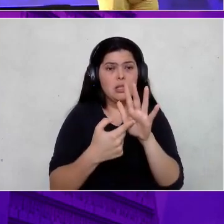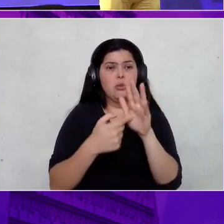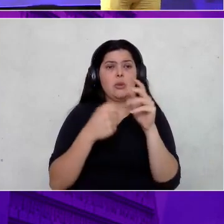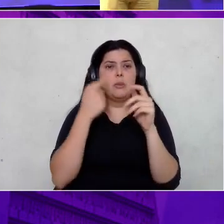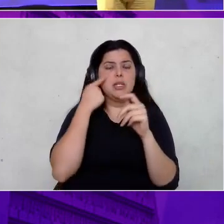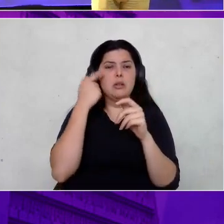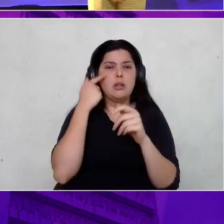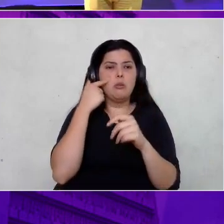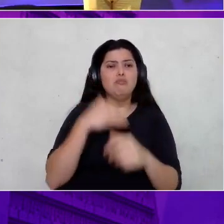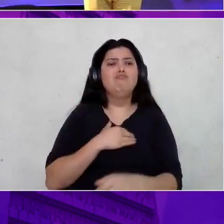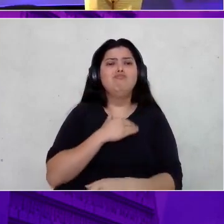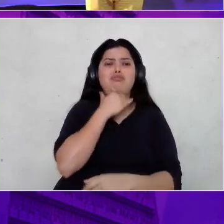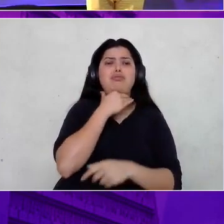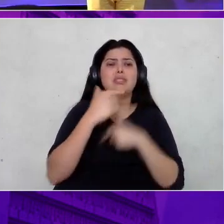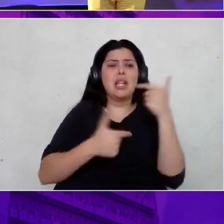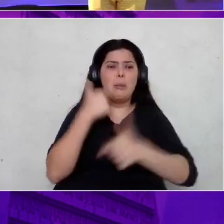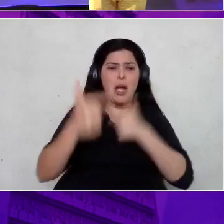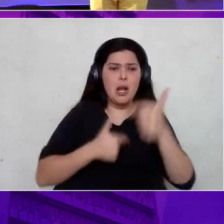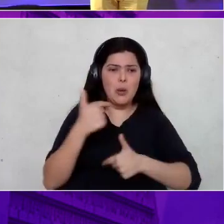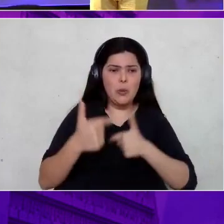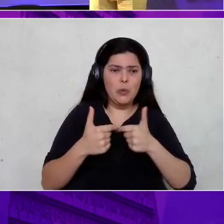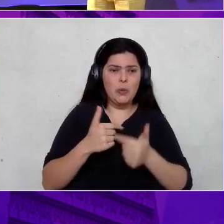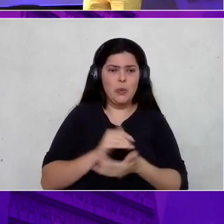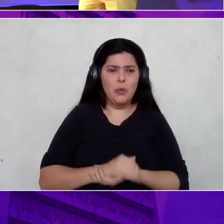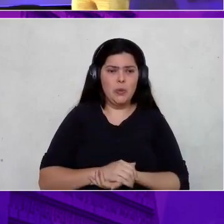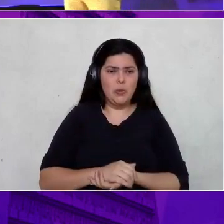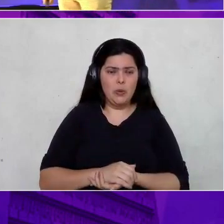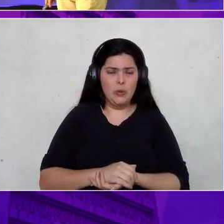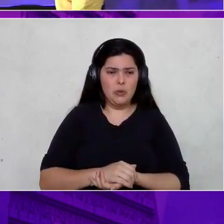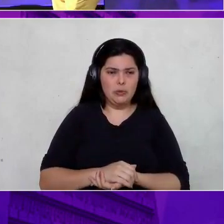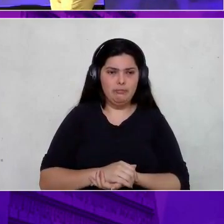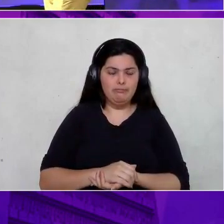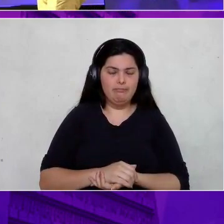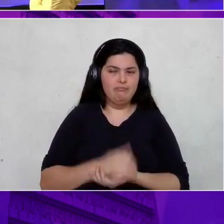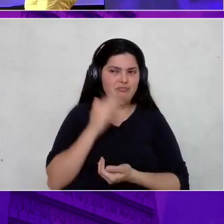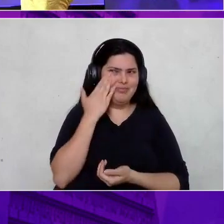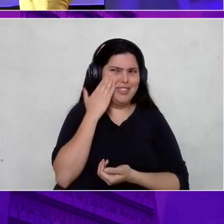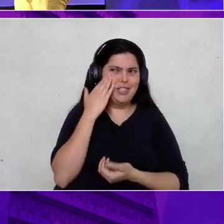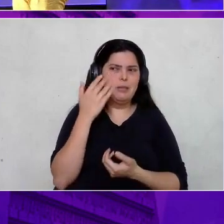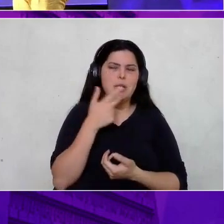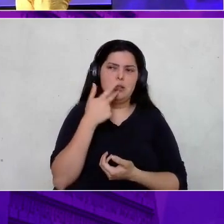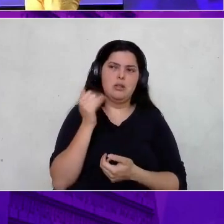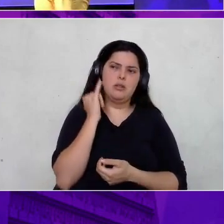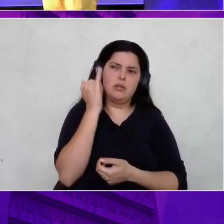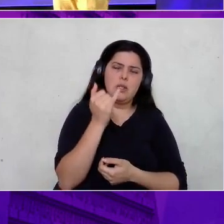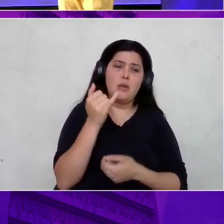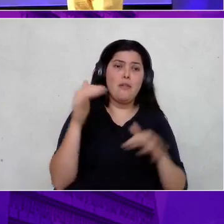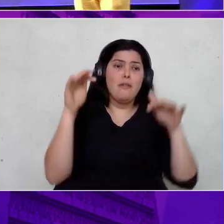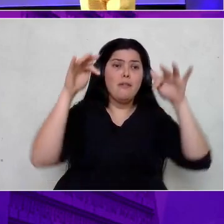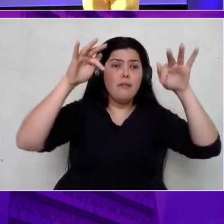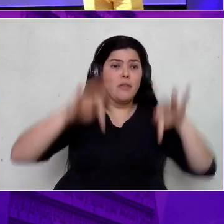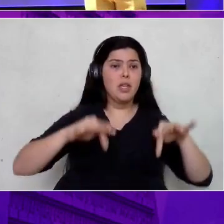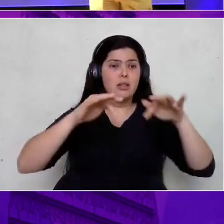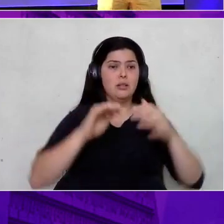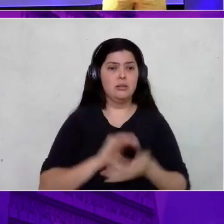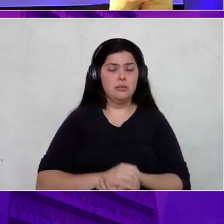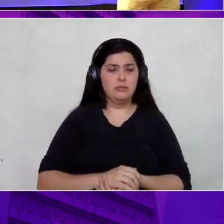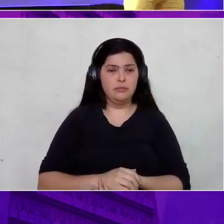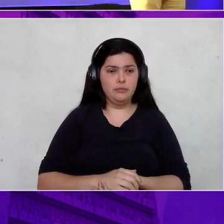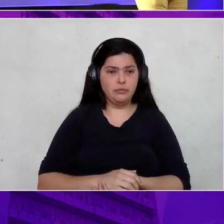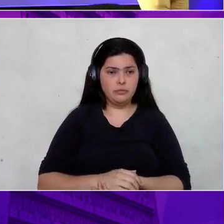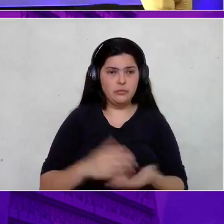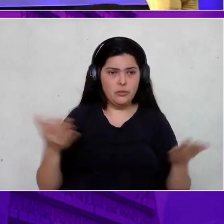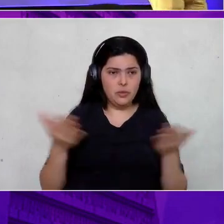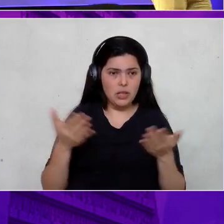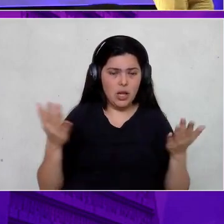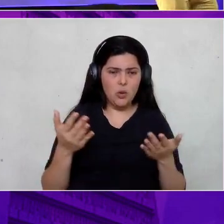E não entendia isso. Até que um dia eu cheguei e falei, acabou. Agora eu tomo as rédeas